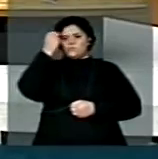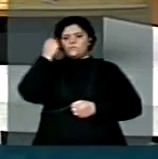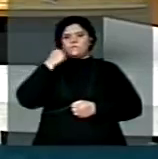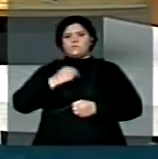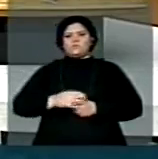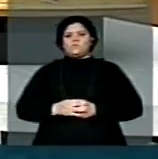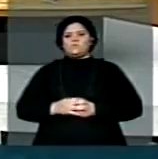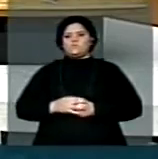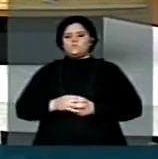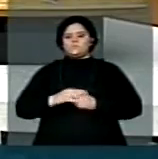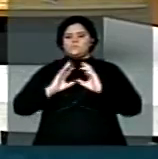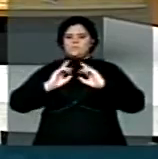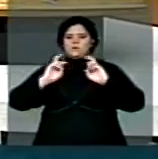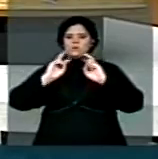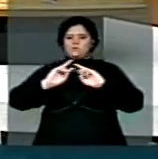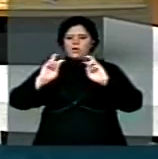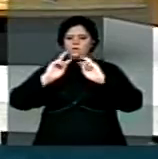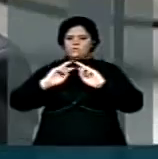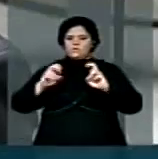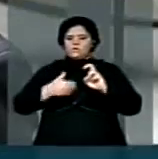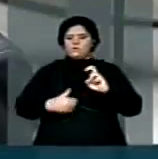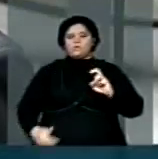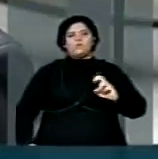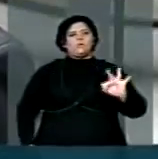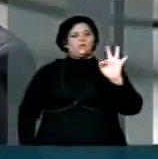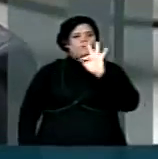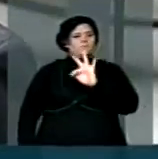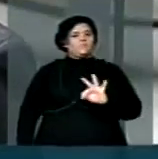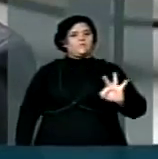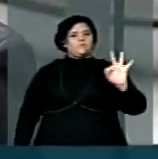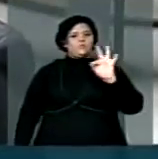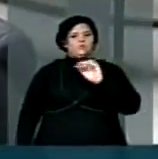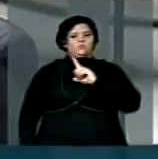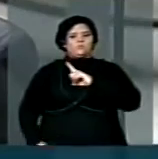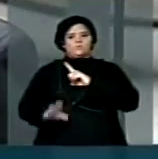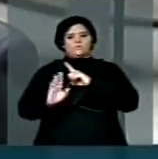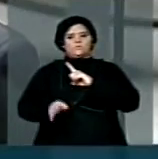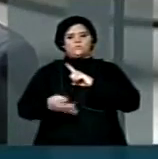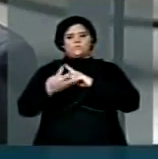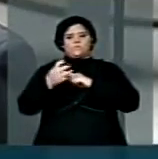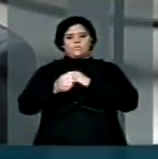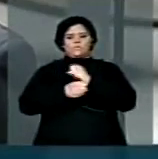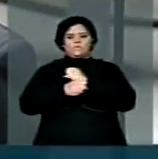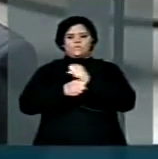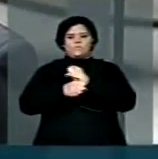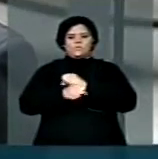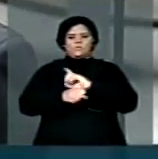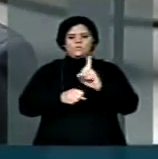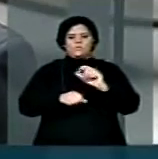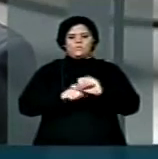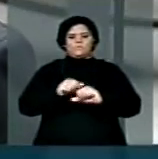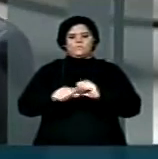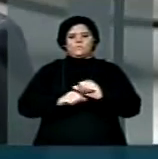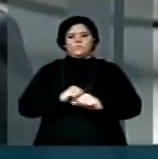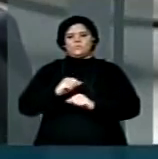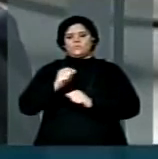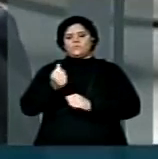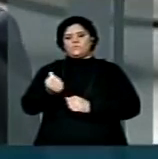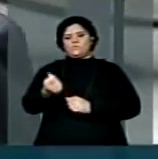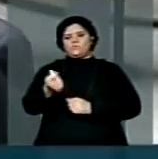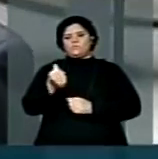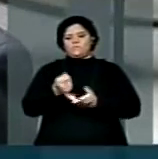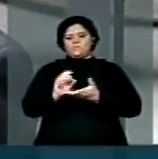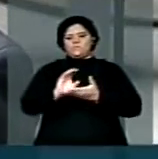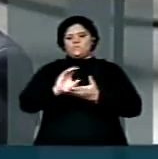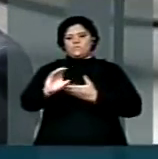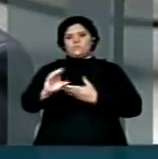me cobram que o governo federal está há quatro anos sem reajustar o valor da merenda escolar. Isso